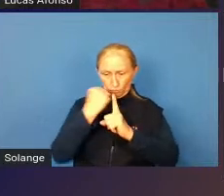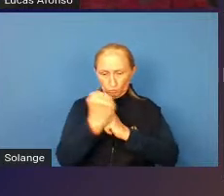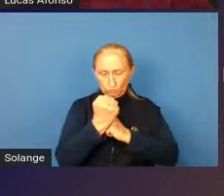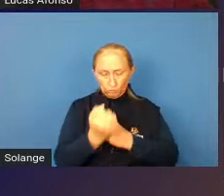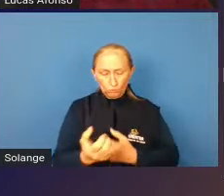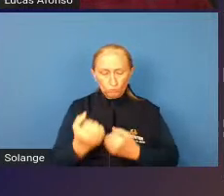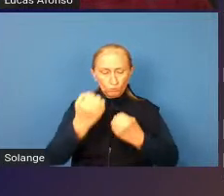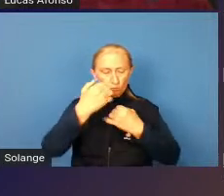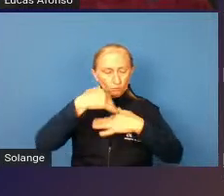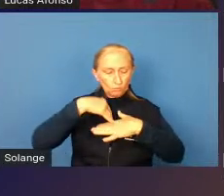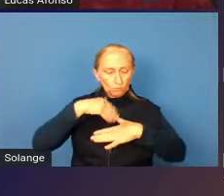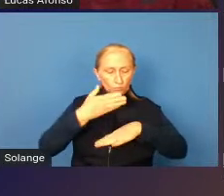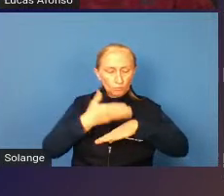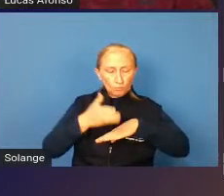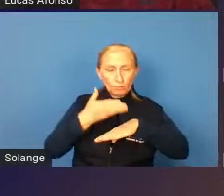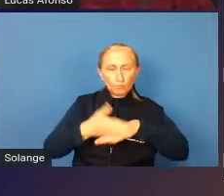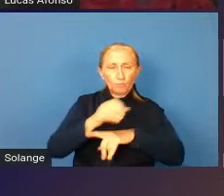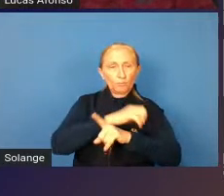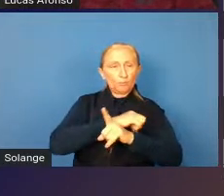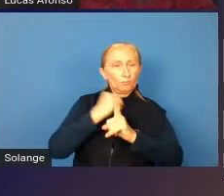discursos, nossas práticas sociais.